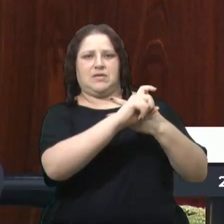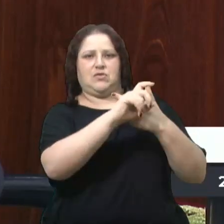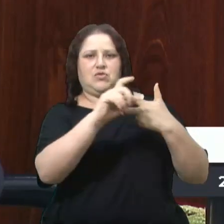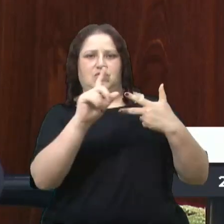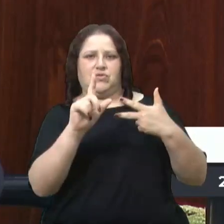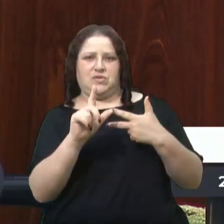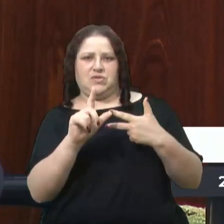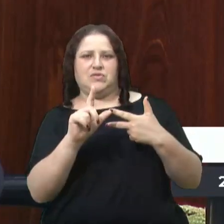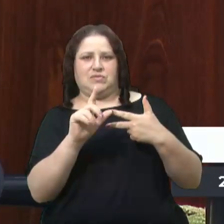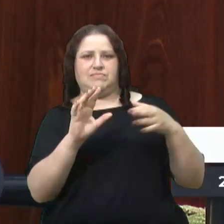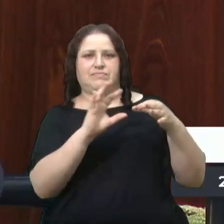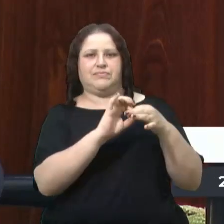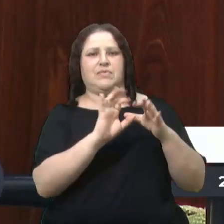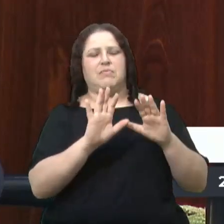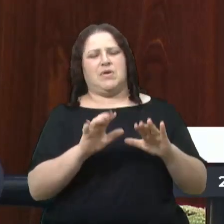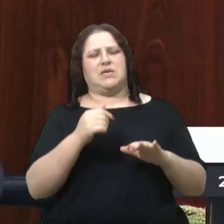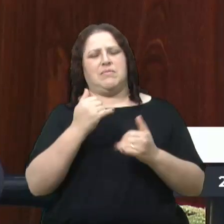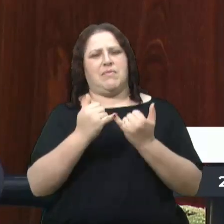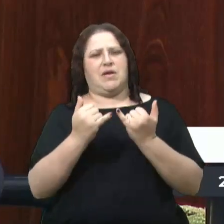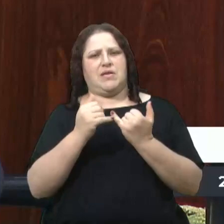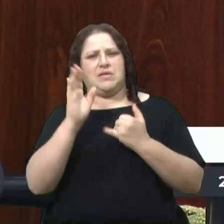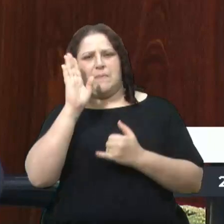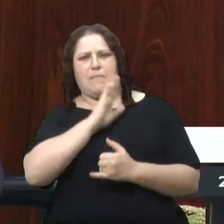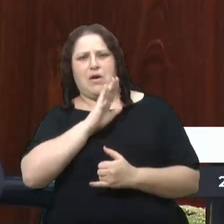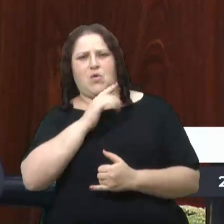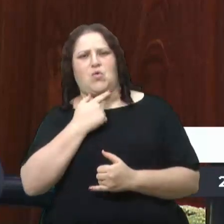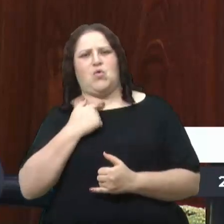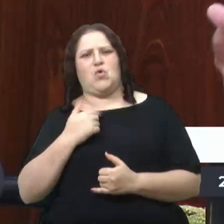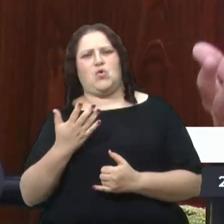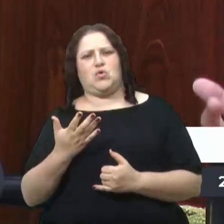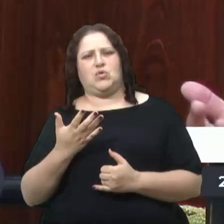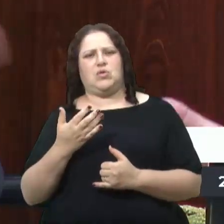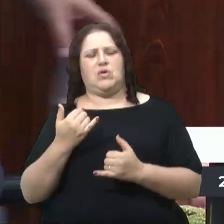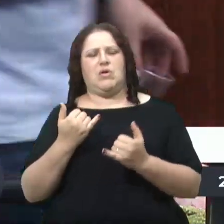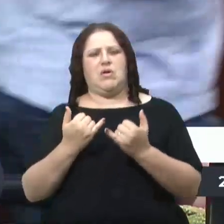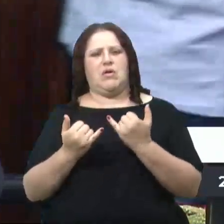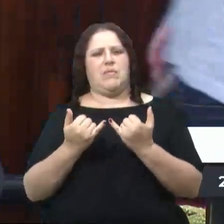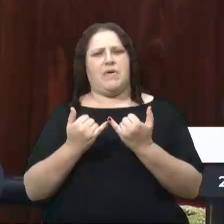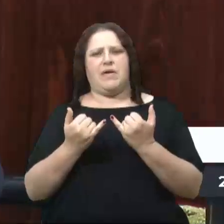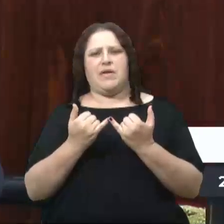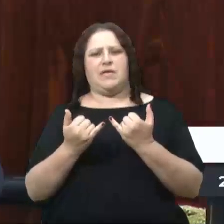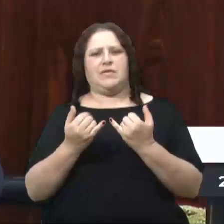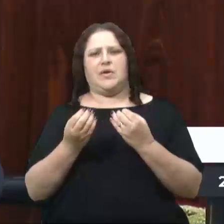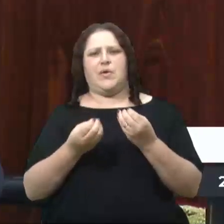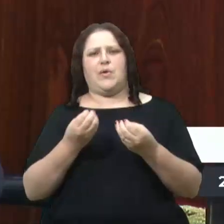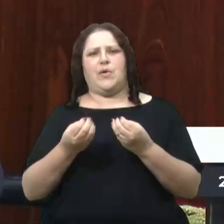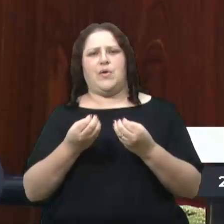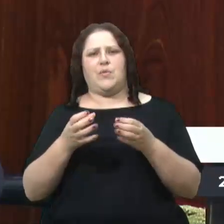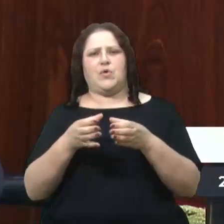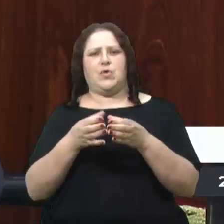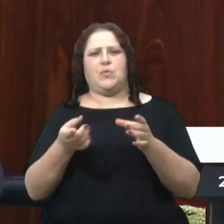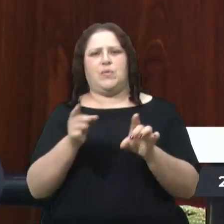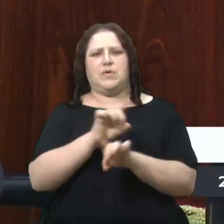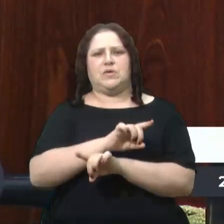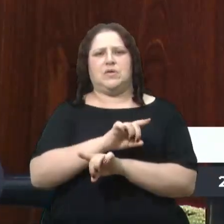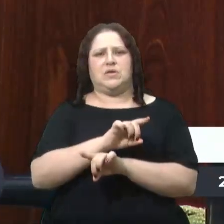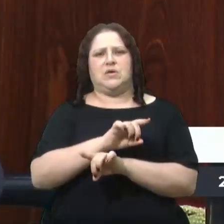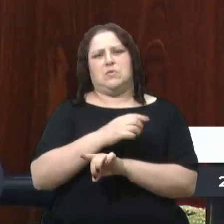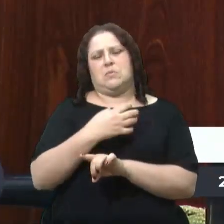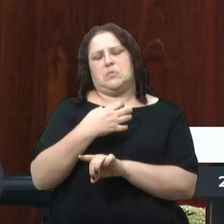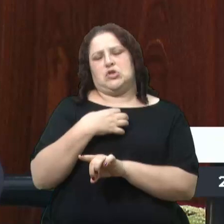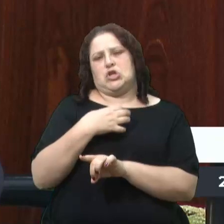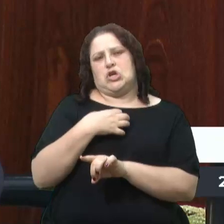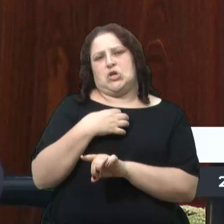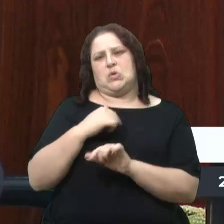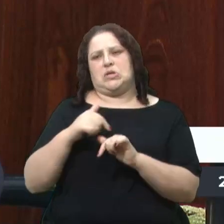mau gosto, o prefeito querer se pronunciar sobre como a oposição deve ou não agir. E